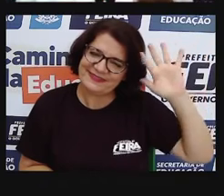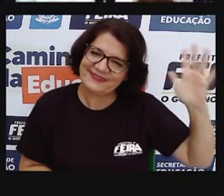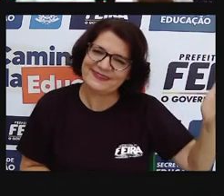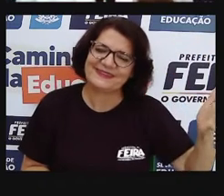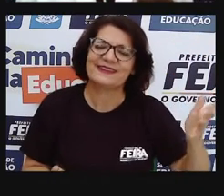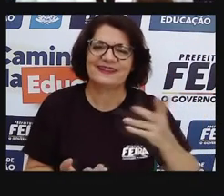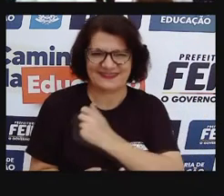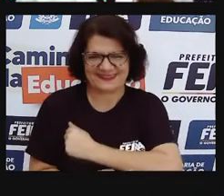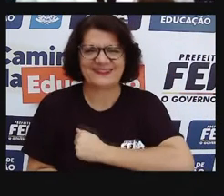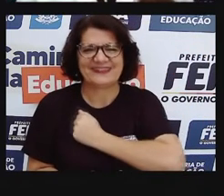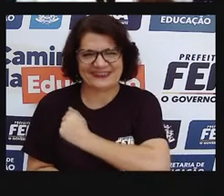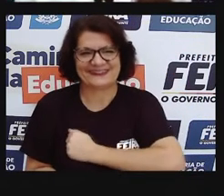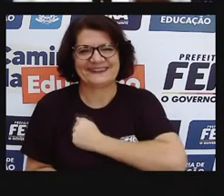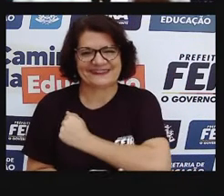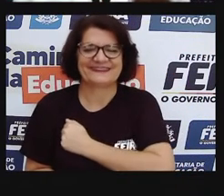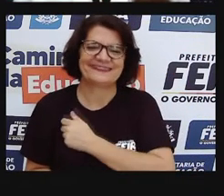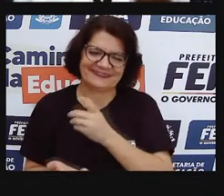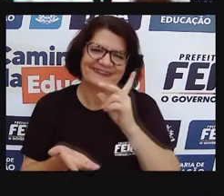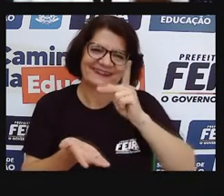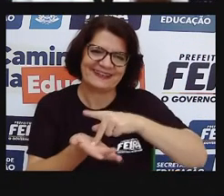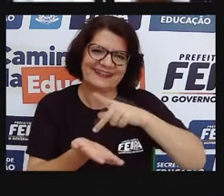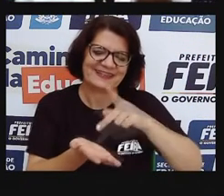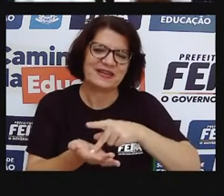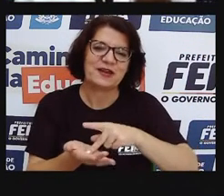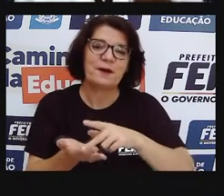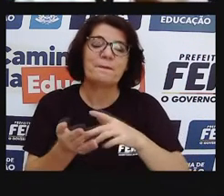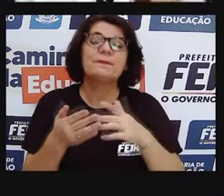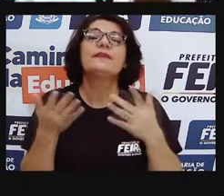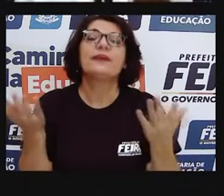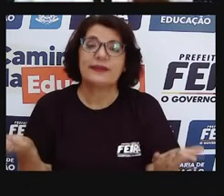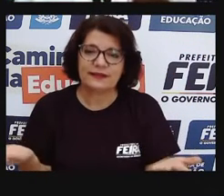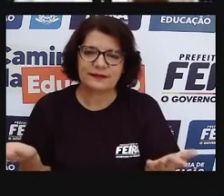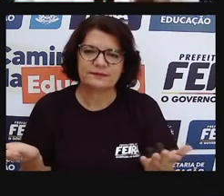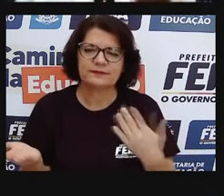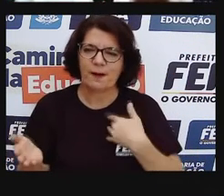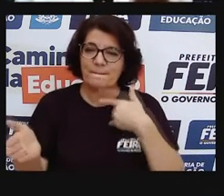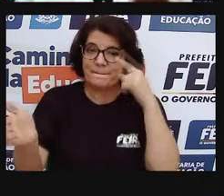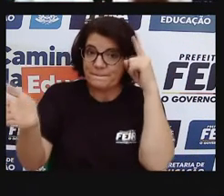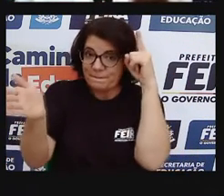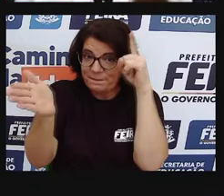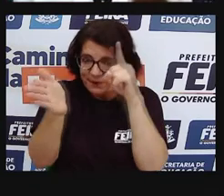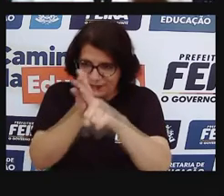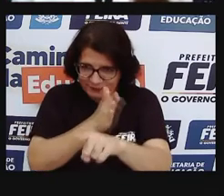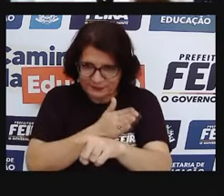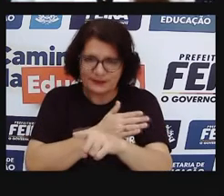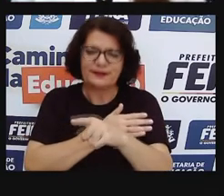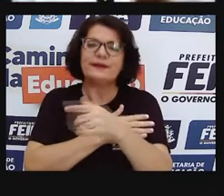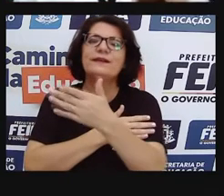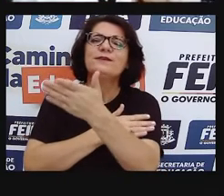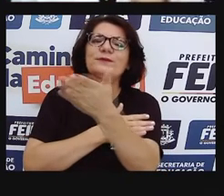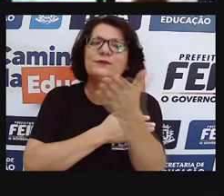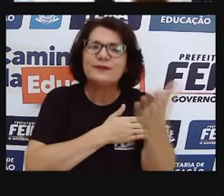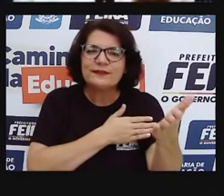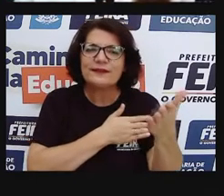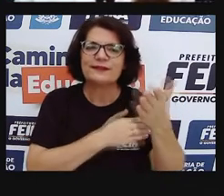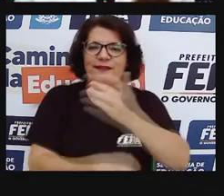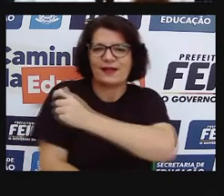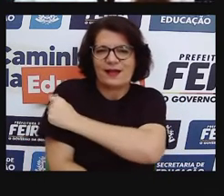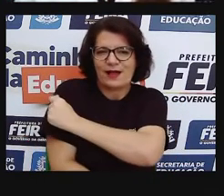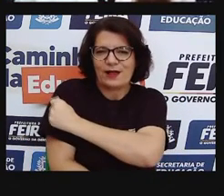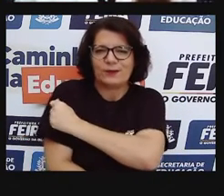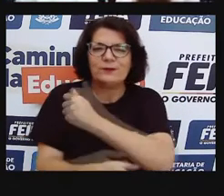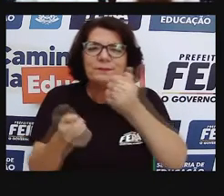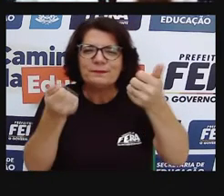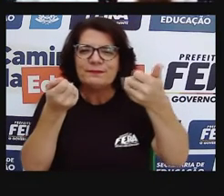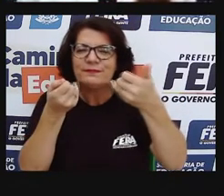saudade. E aí, eu queria saber um pouquinho de vocês, conta pra mim,